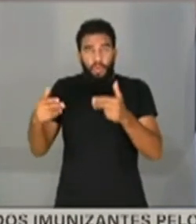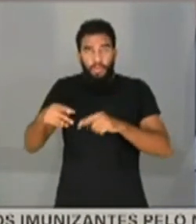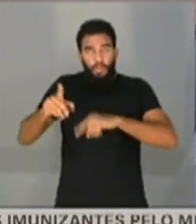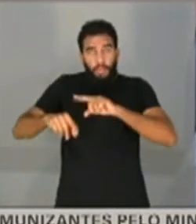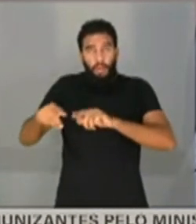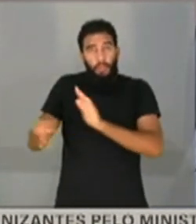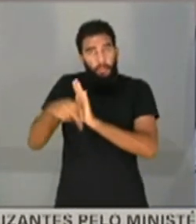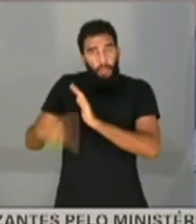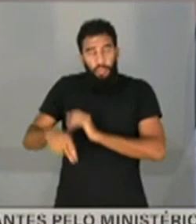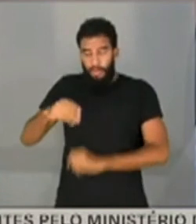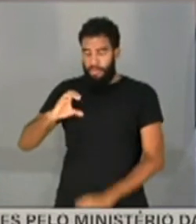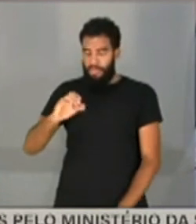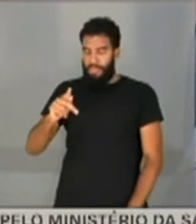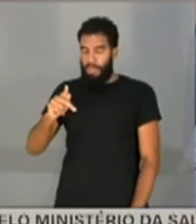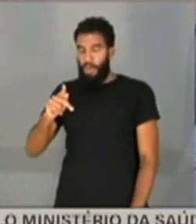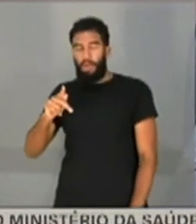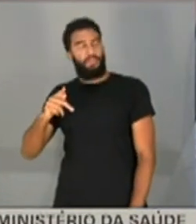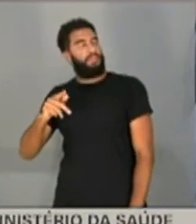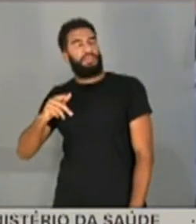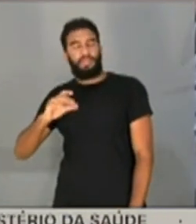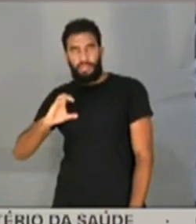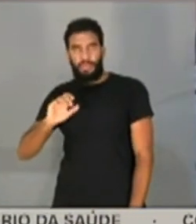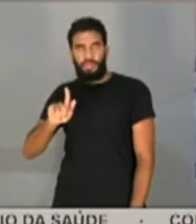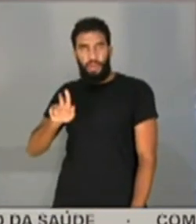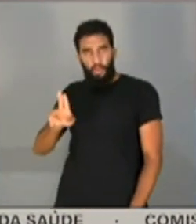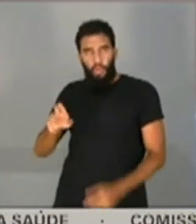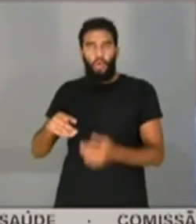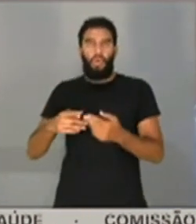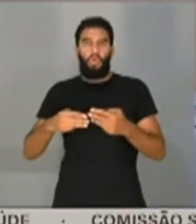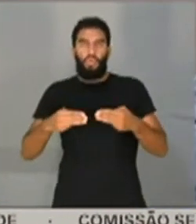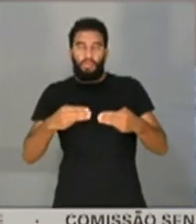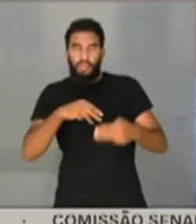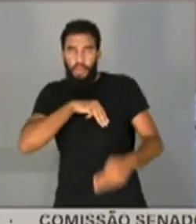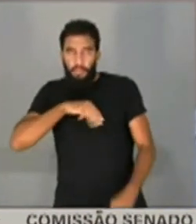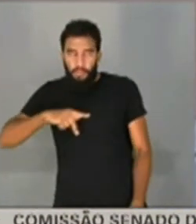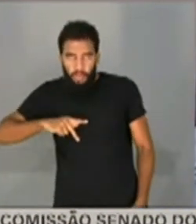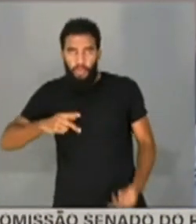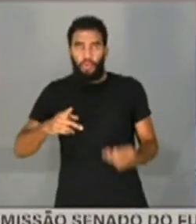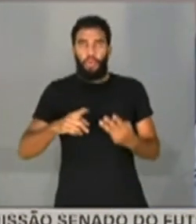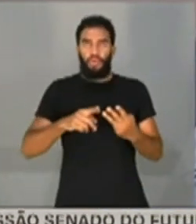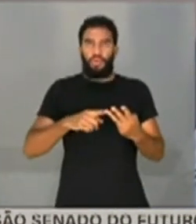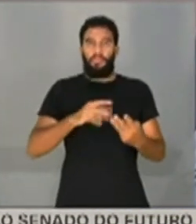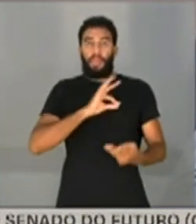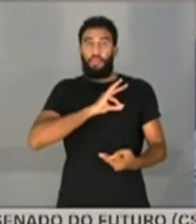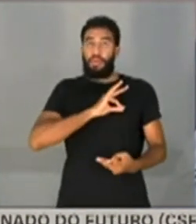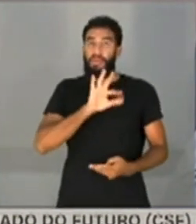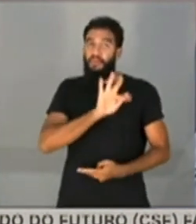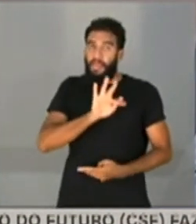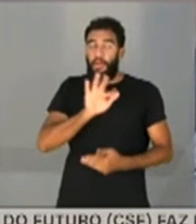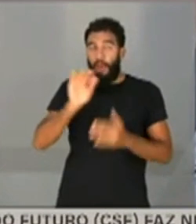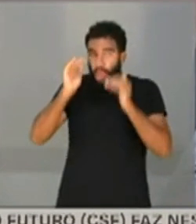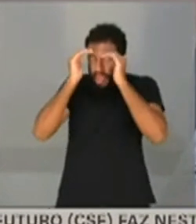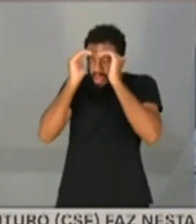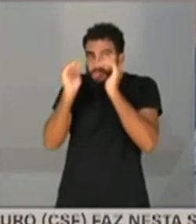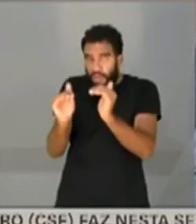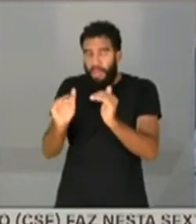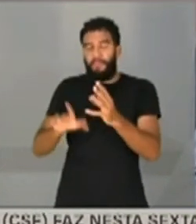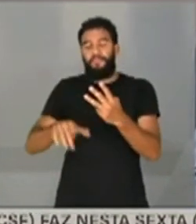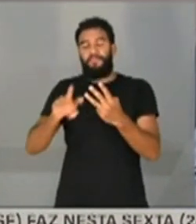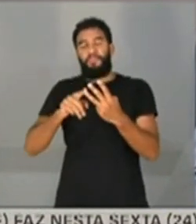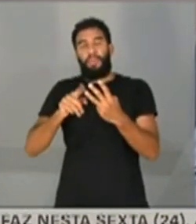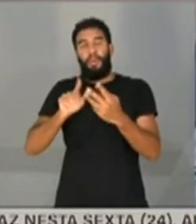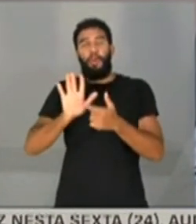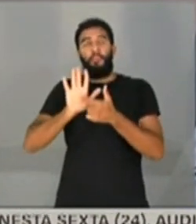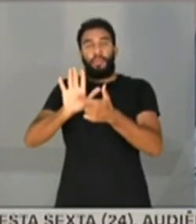do Ministério Público e da Polícia Federal, respeitando o devido processo legal. Demonstrarei também que, na